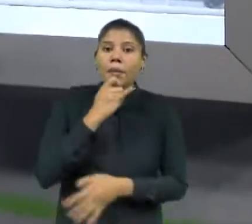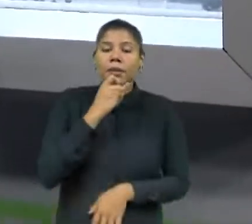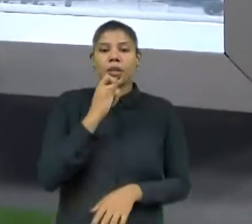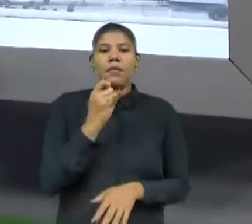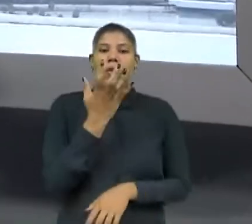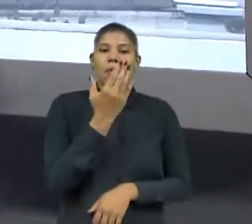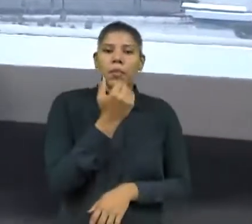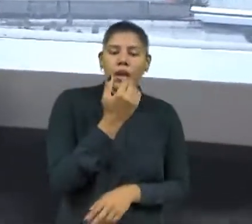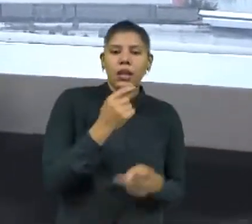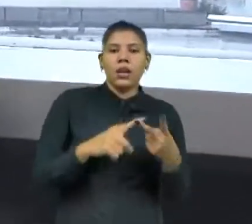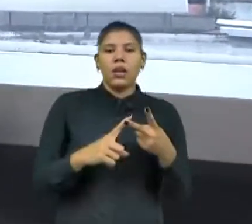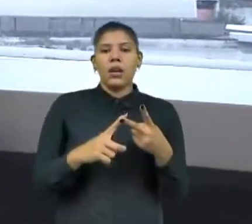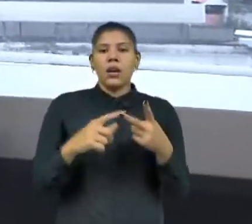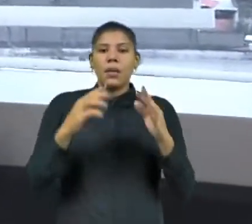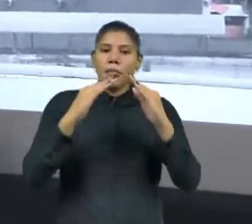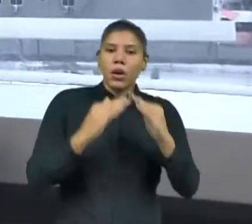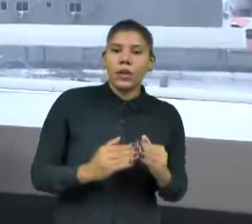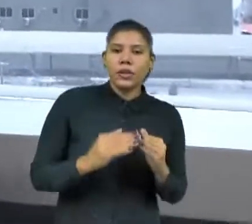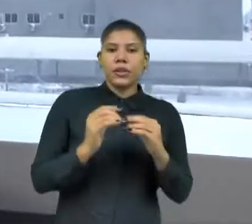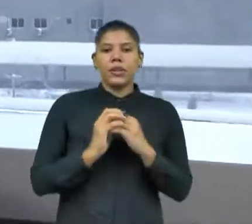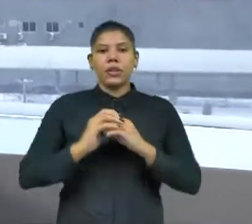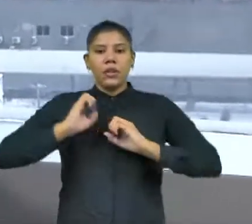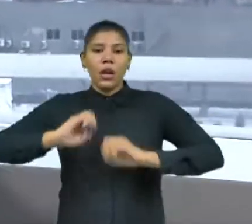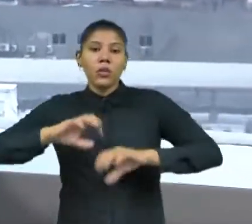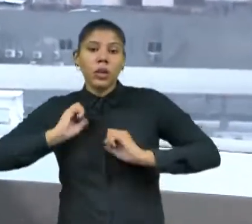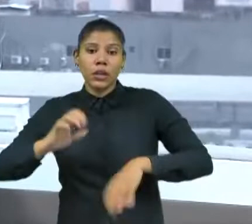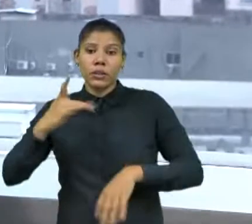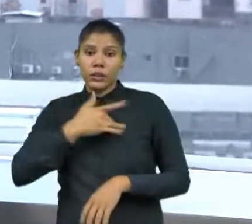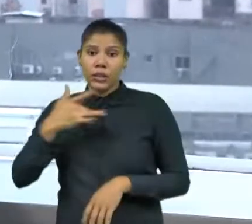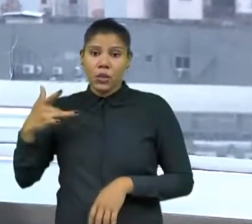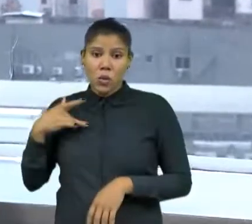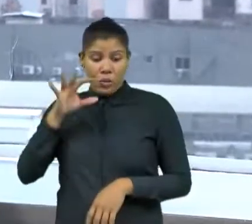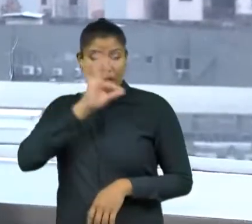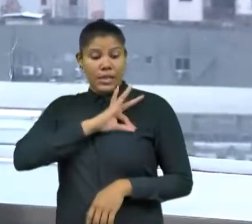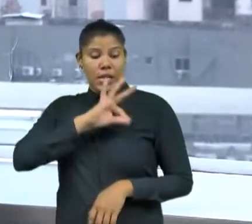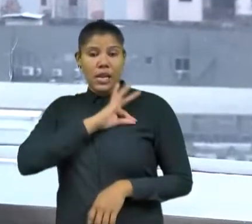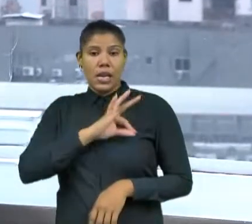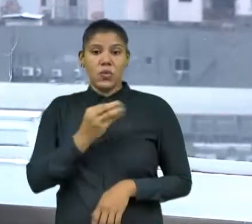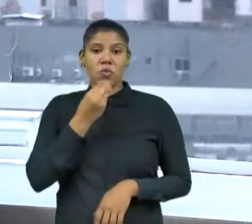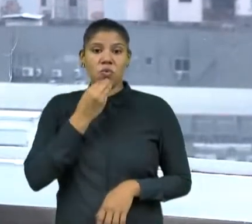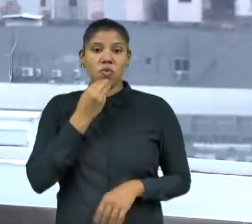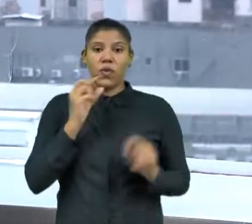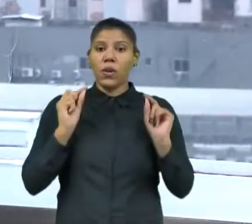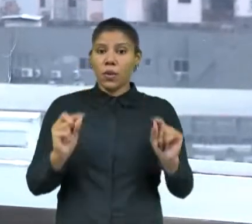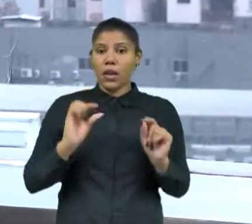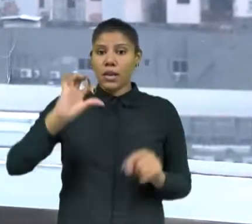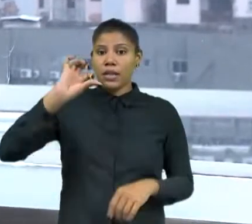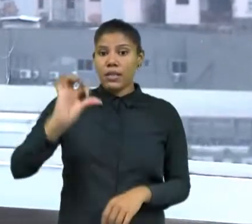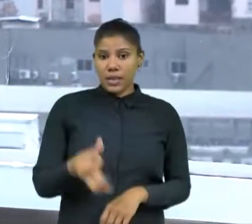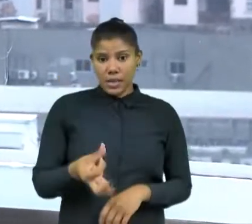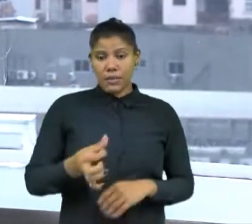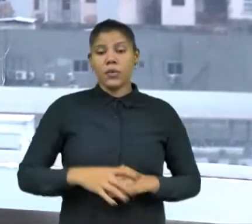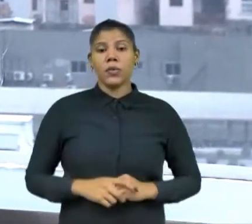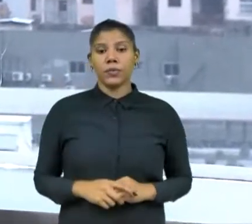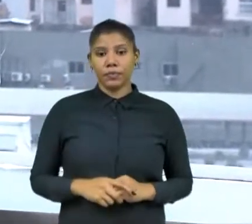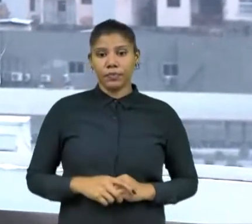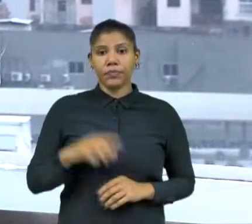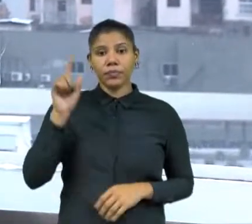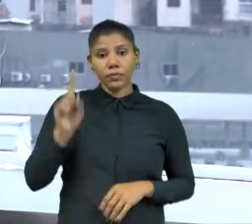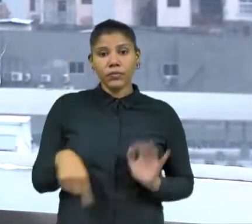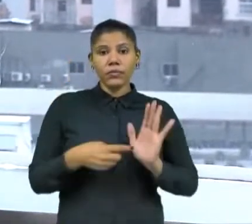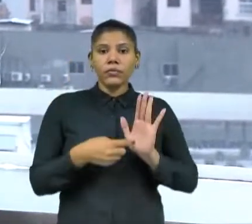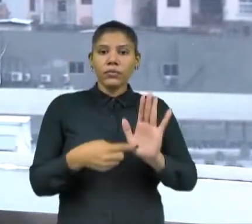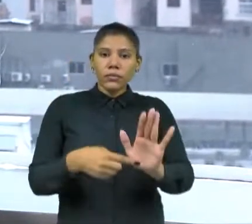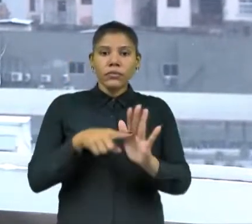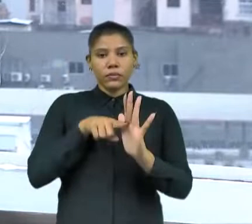educação e saúde, o salário mínimo ideal chegaria a mais de 6 mil reais. É o que revela uma pesquisa